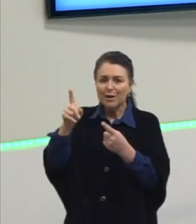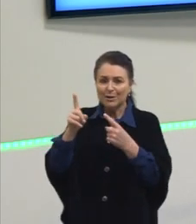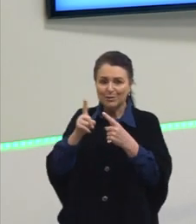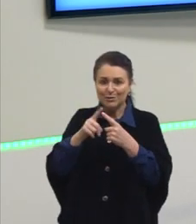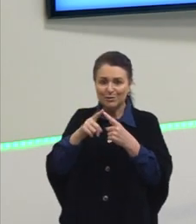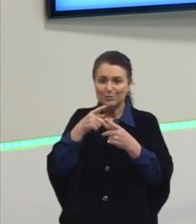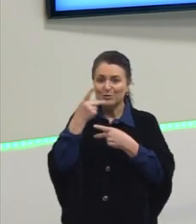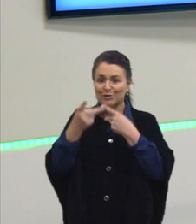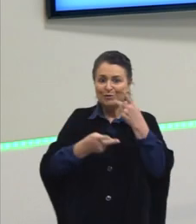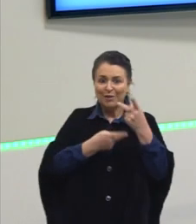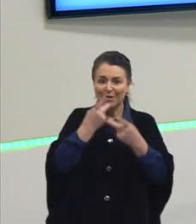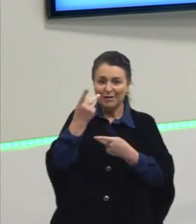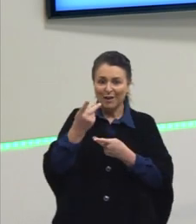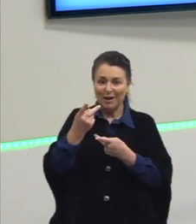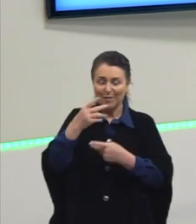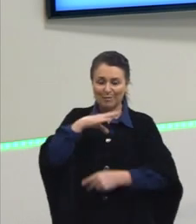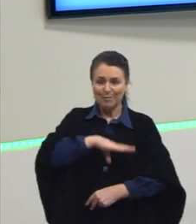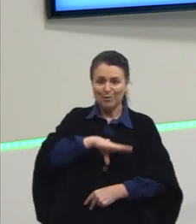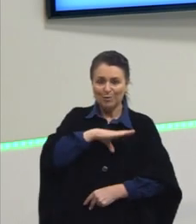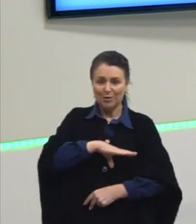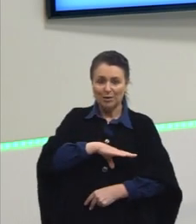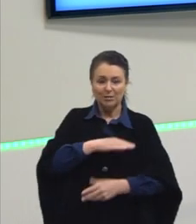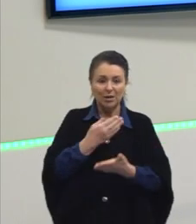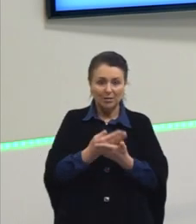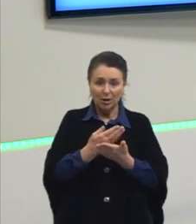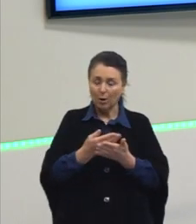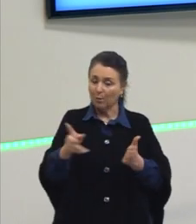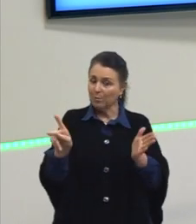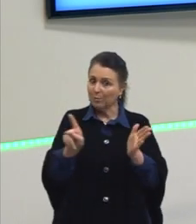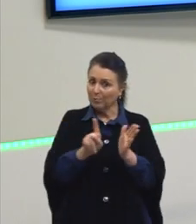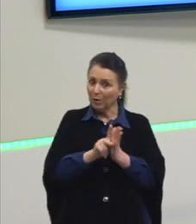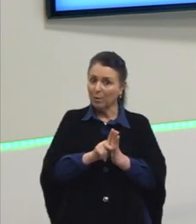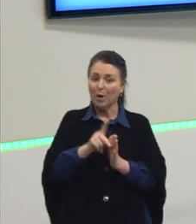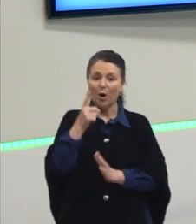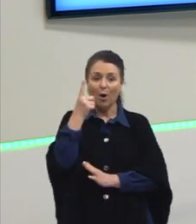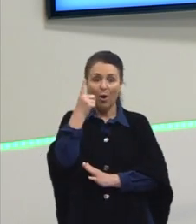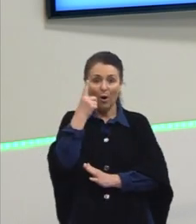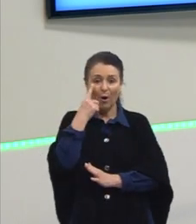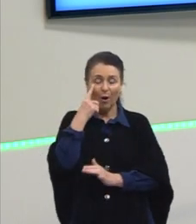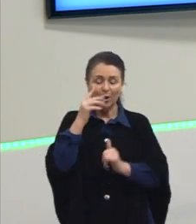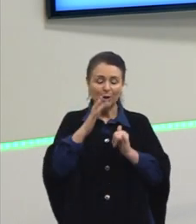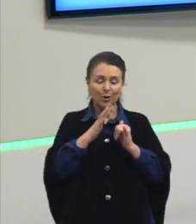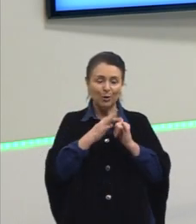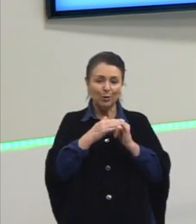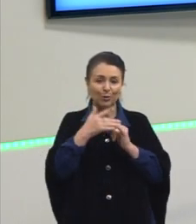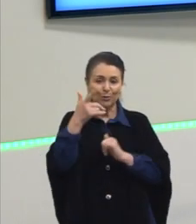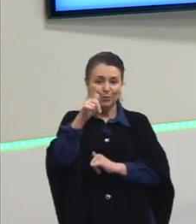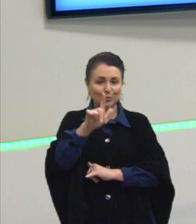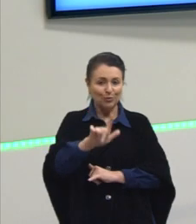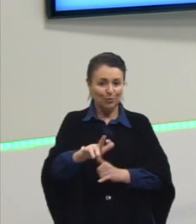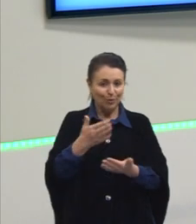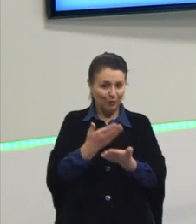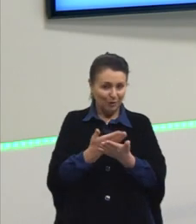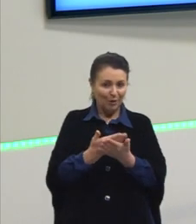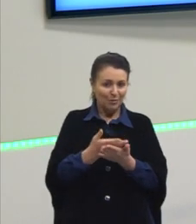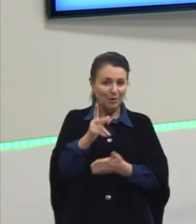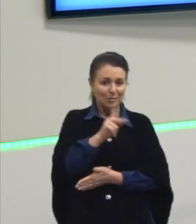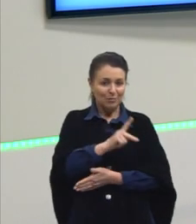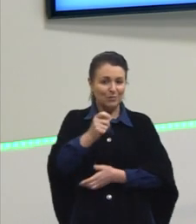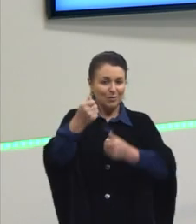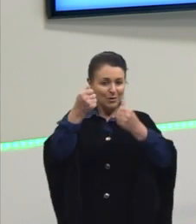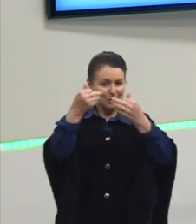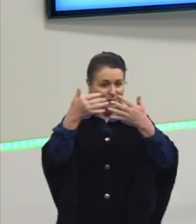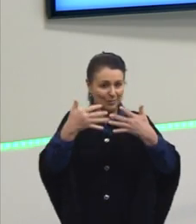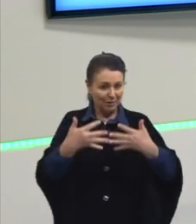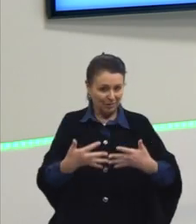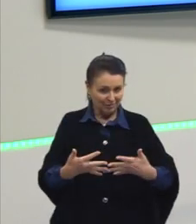português. Inclusive, tem aulas sobre isso. Vocês podem retomar e assistir de novo essas aulas. A gente já